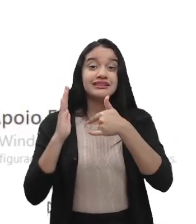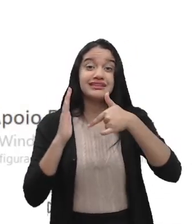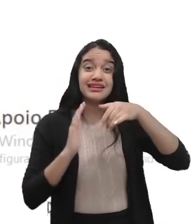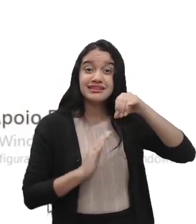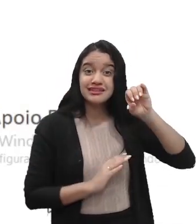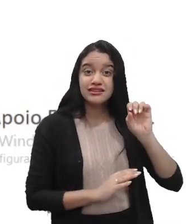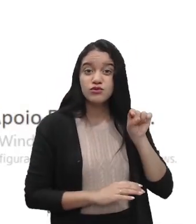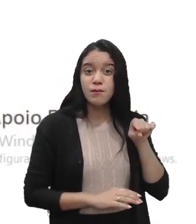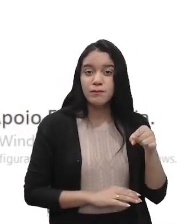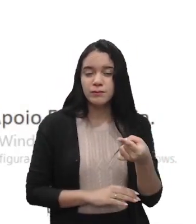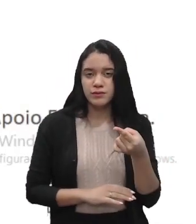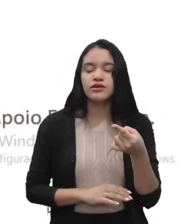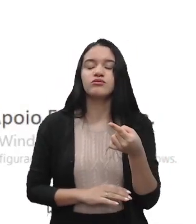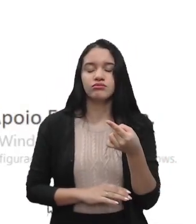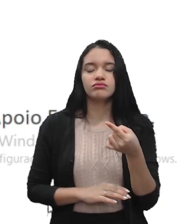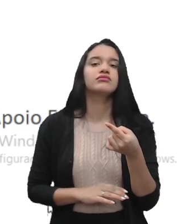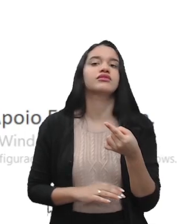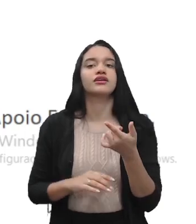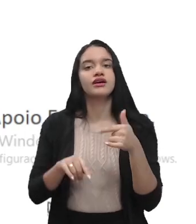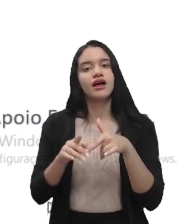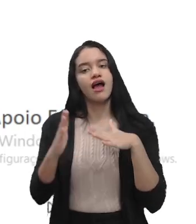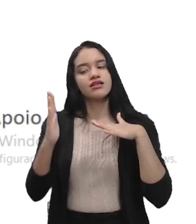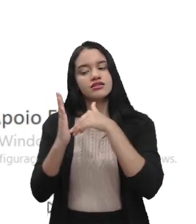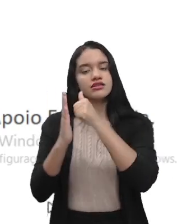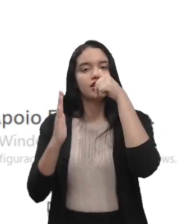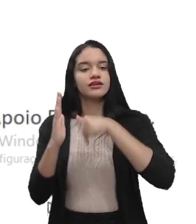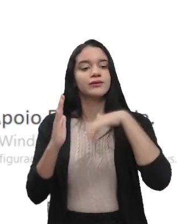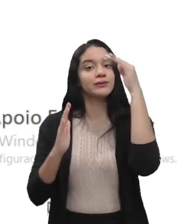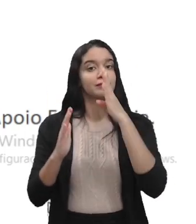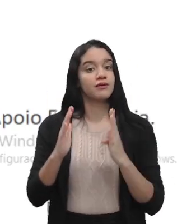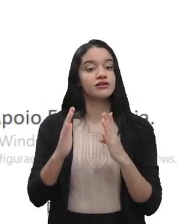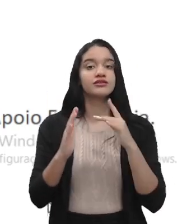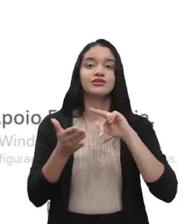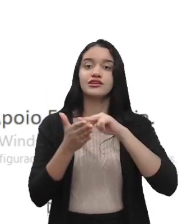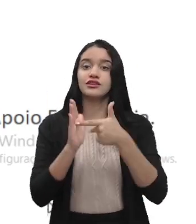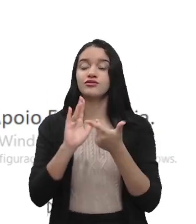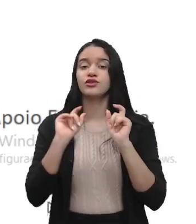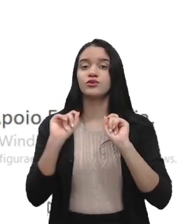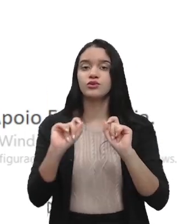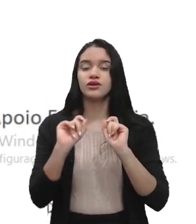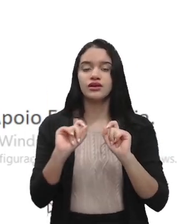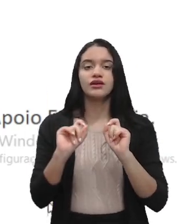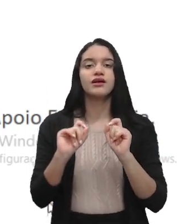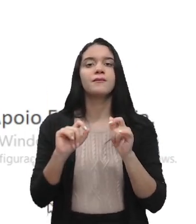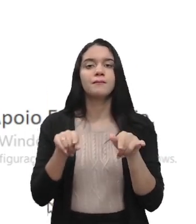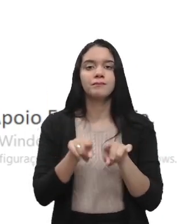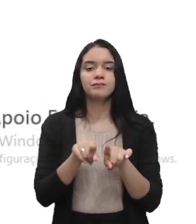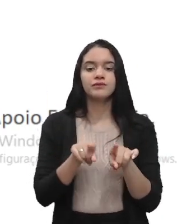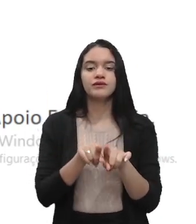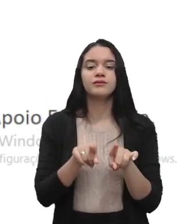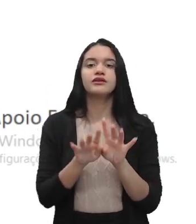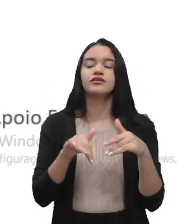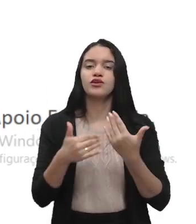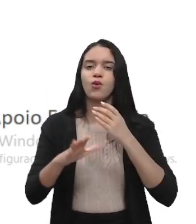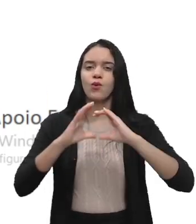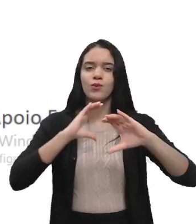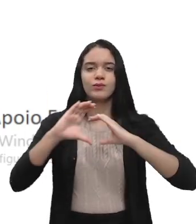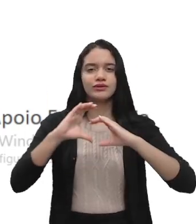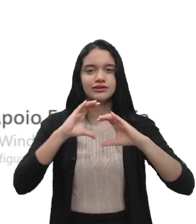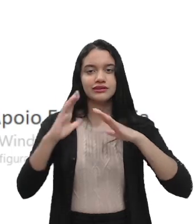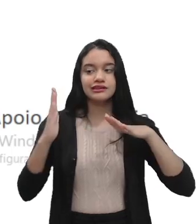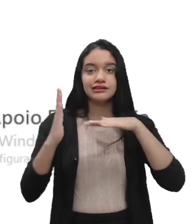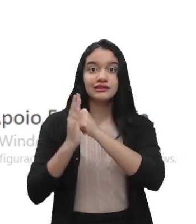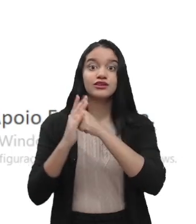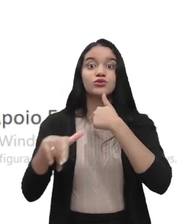acidentes no Brasil. E o que é que isso quer dizer? Que são aqueles acidentes que foram registrados através da Cato, da Comunicação de Acidente do